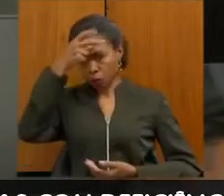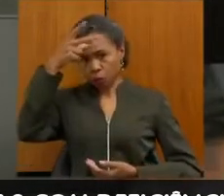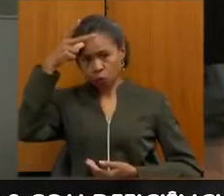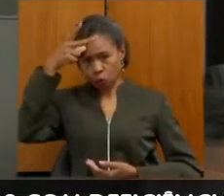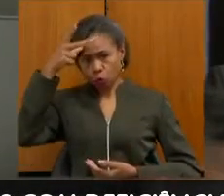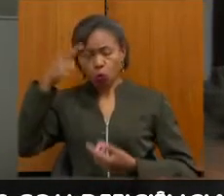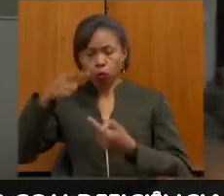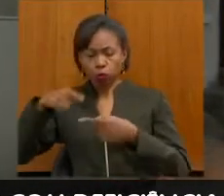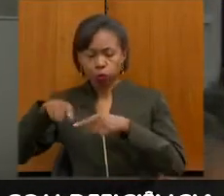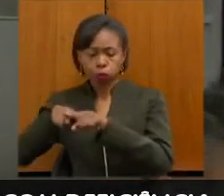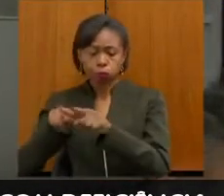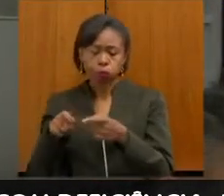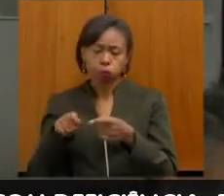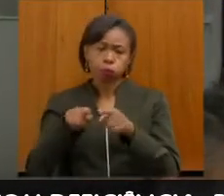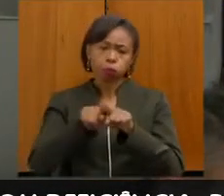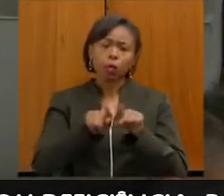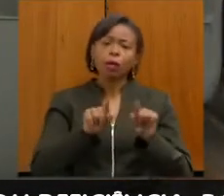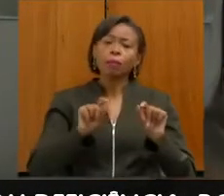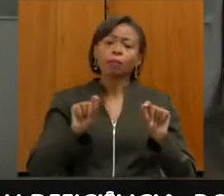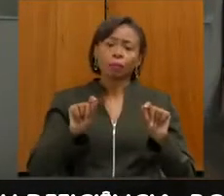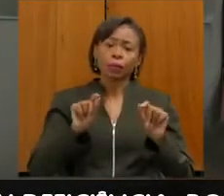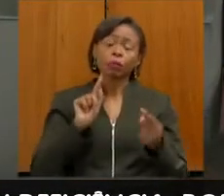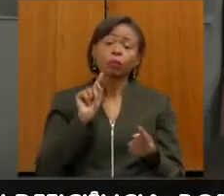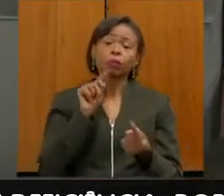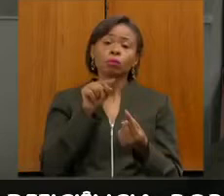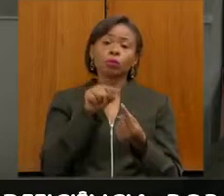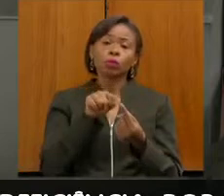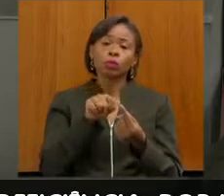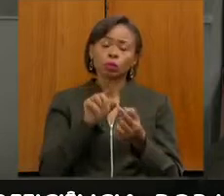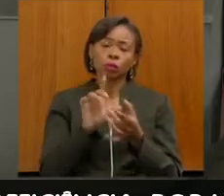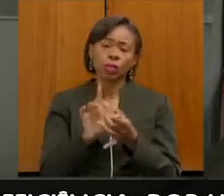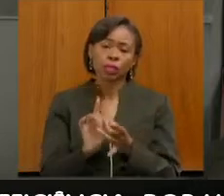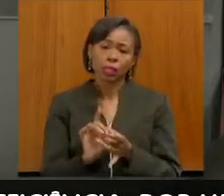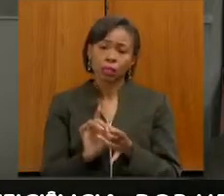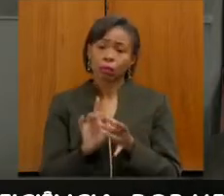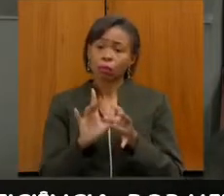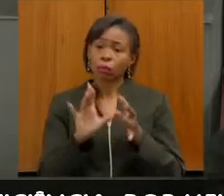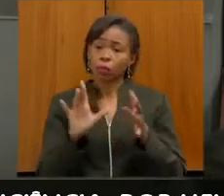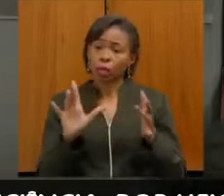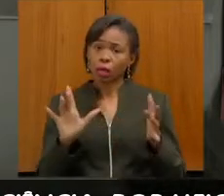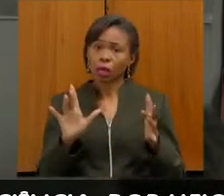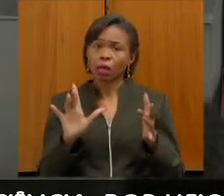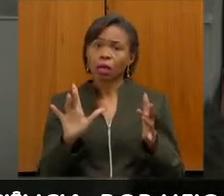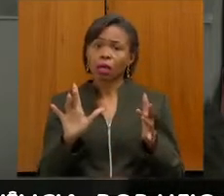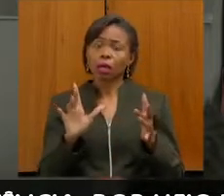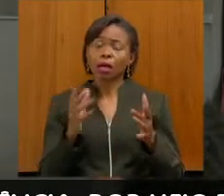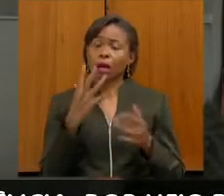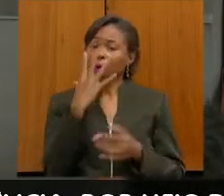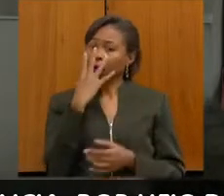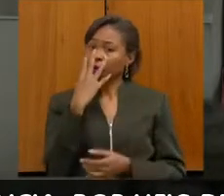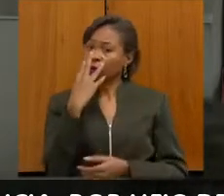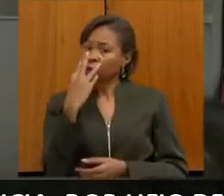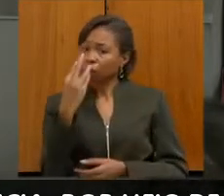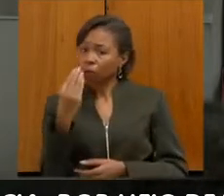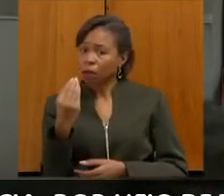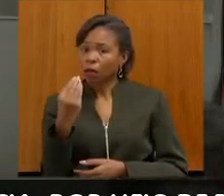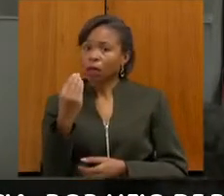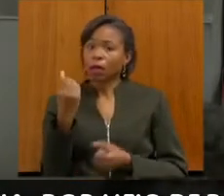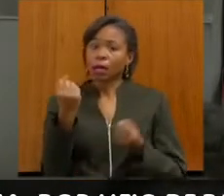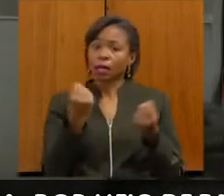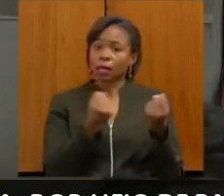disponibilizar também vans, carros e